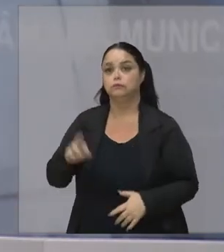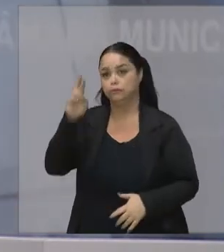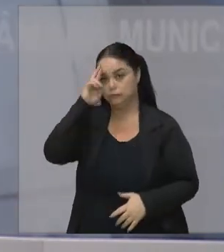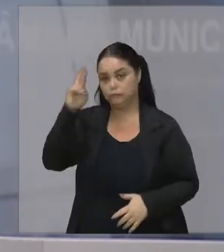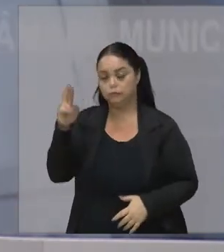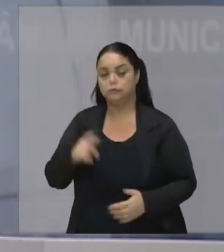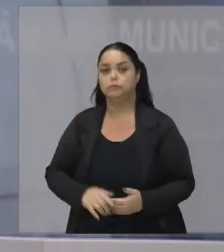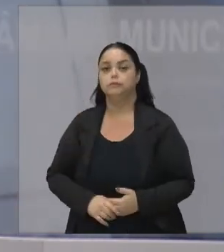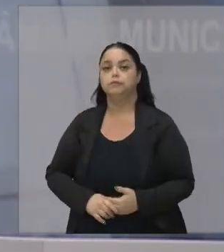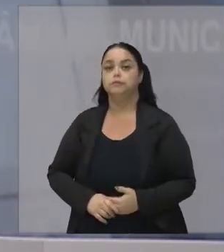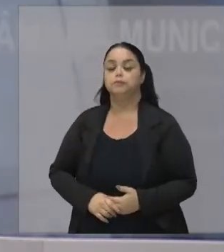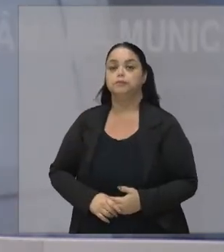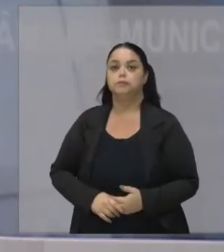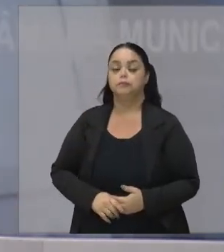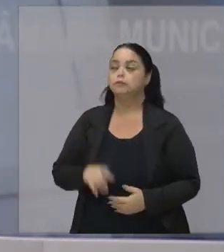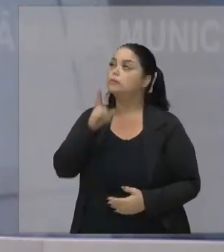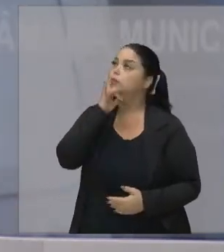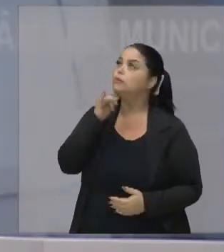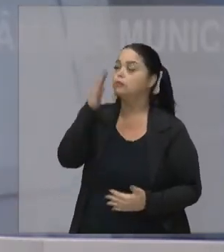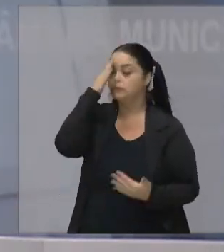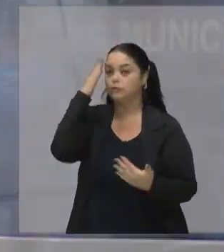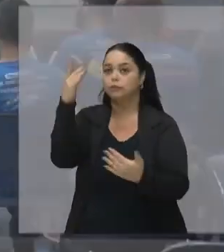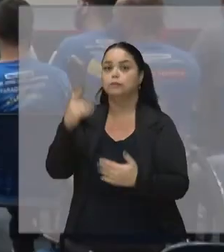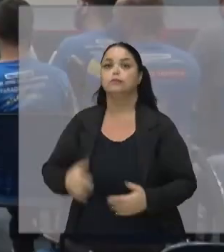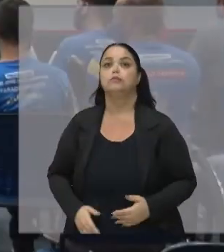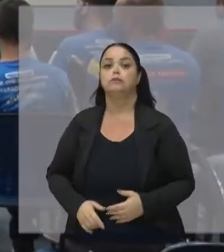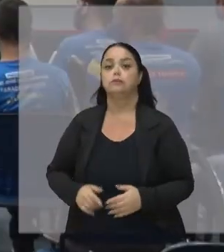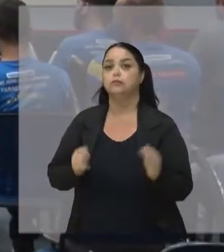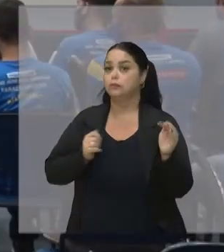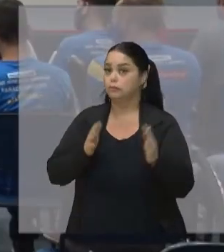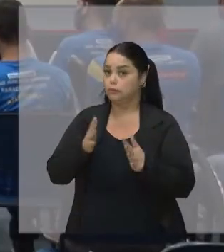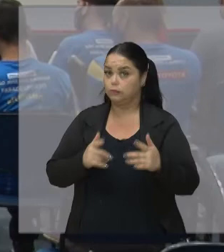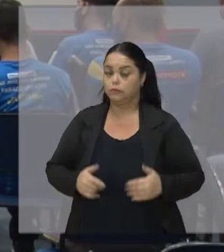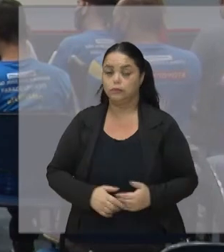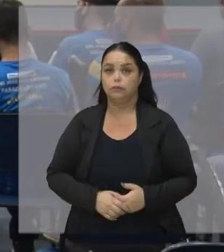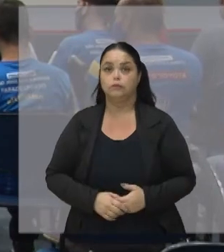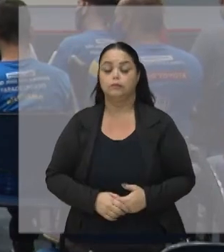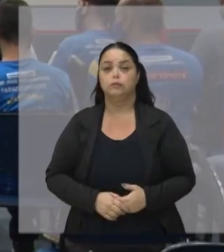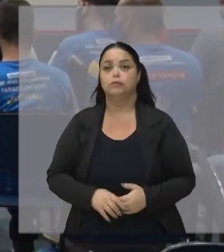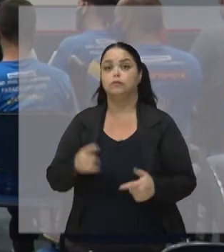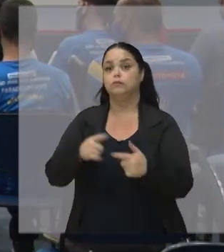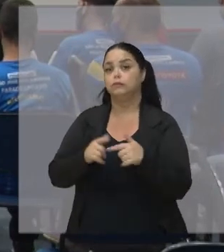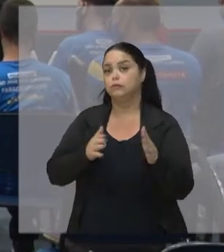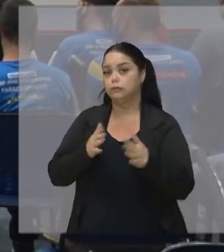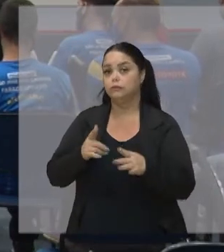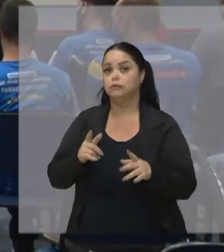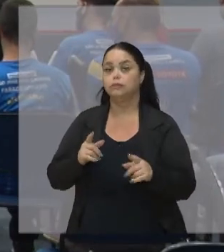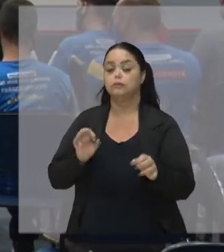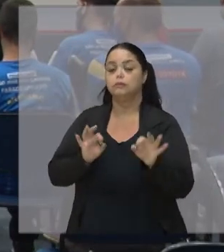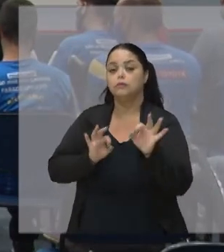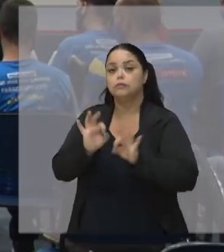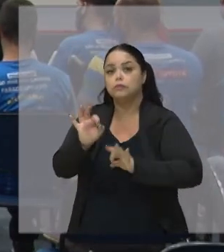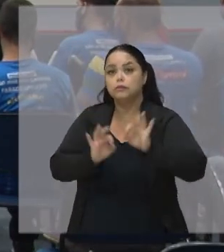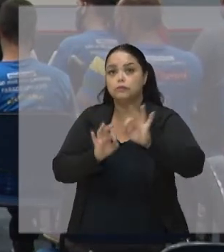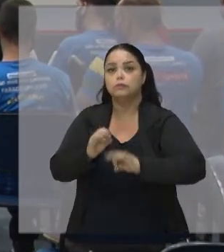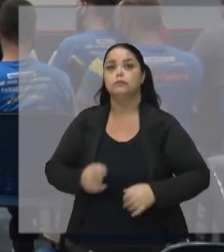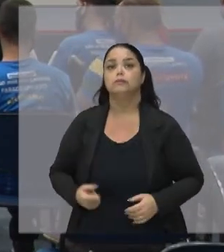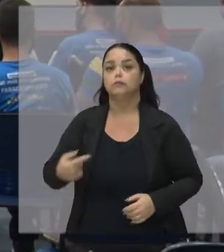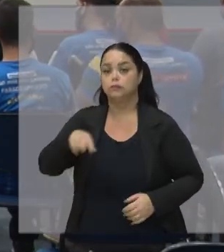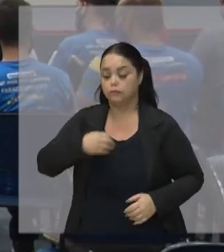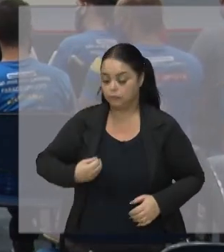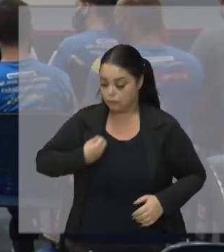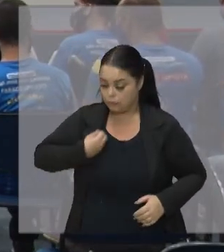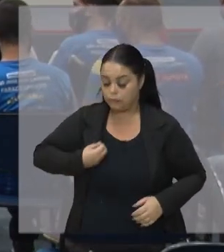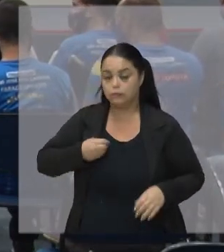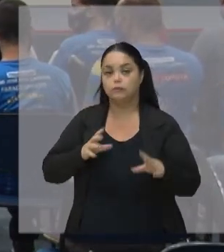sobre nós. Pai, nós te agradecemos por esse tempo aqui. Porque é um tempo que o Senhor reservou para nós vivermos